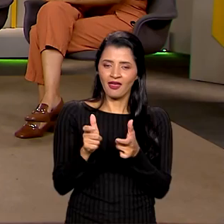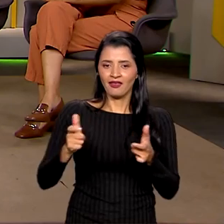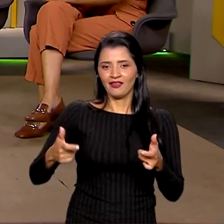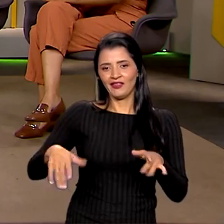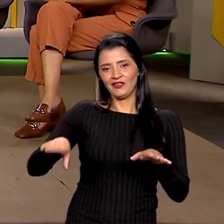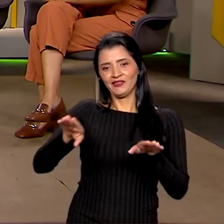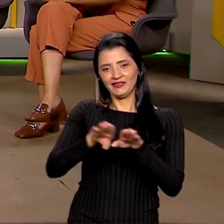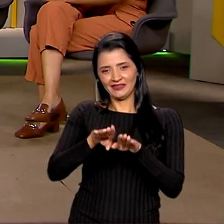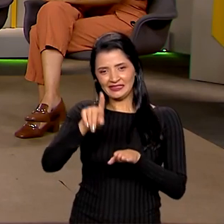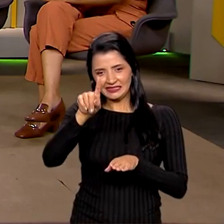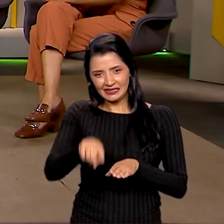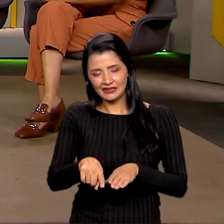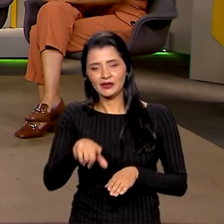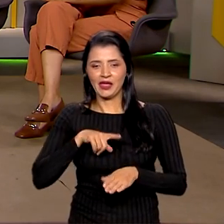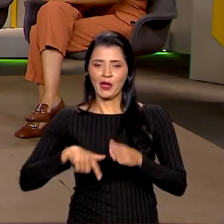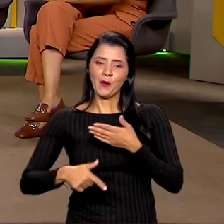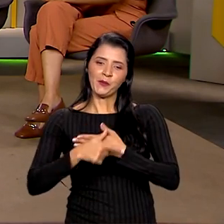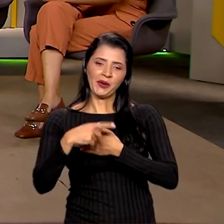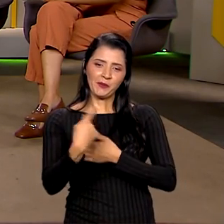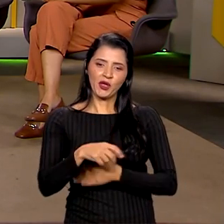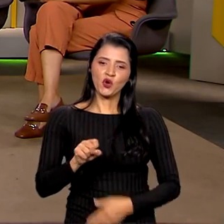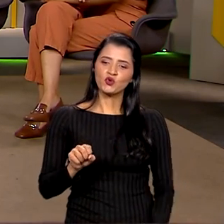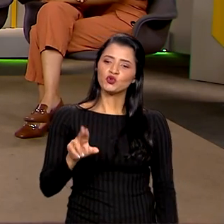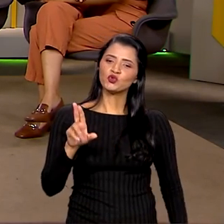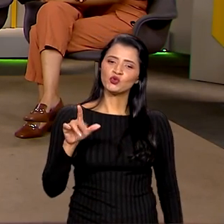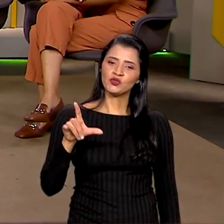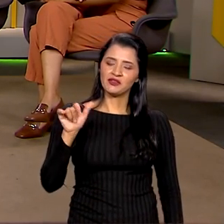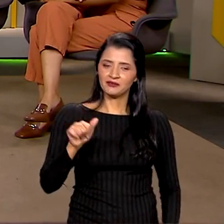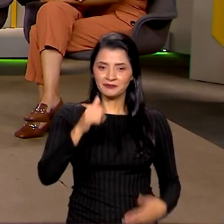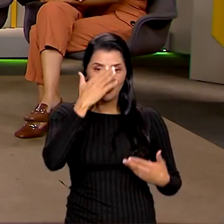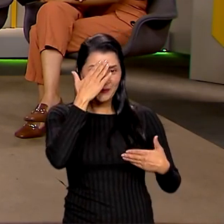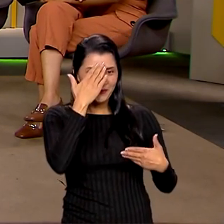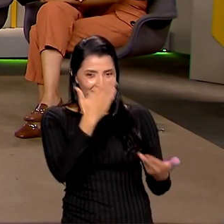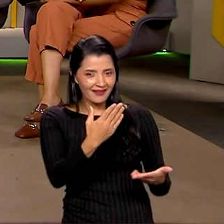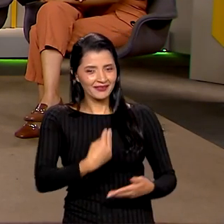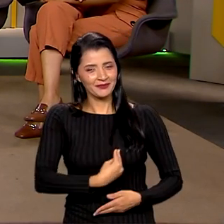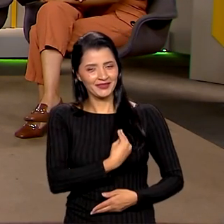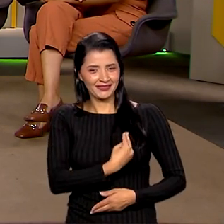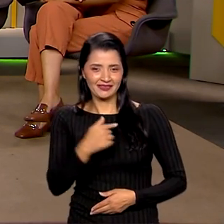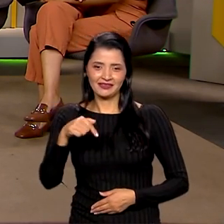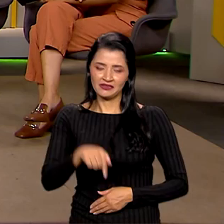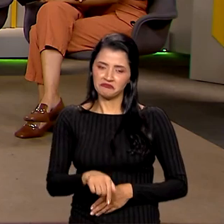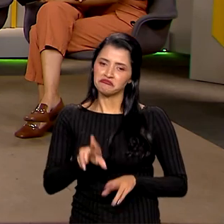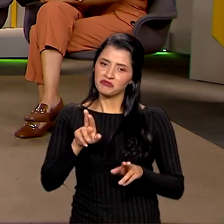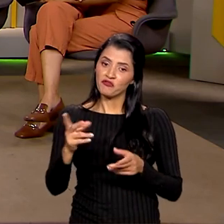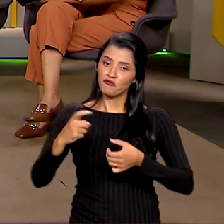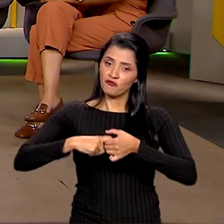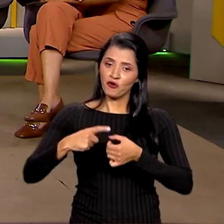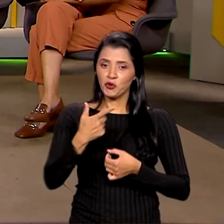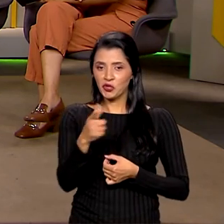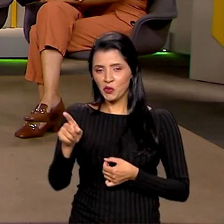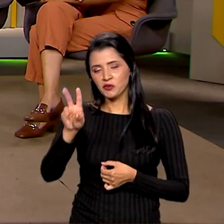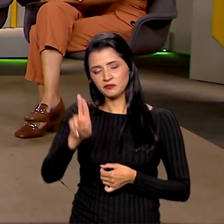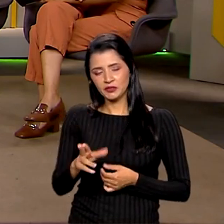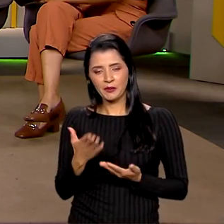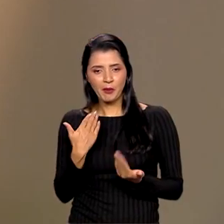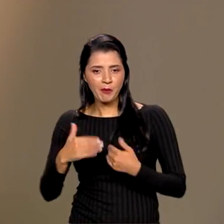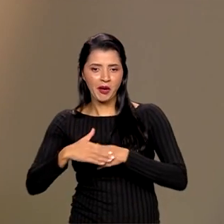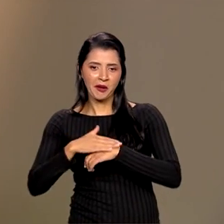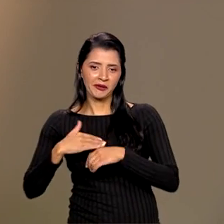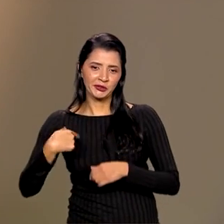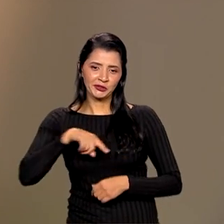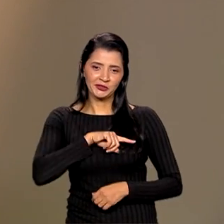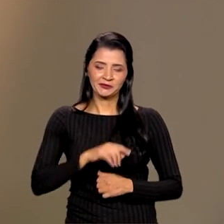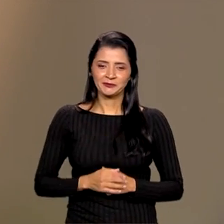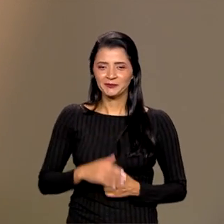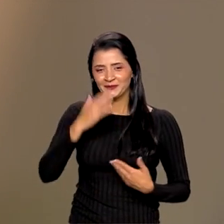É isso, esse é o papel da Sudene. Tá certo. Danilo, muito obrigado pela sua presença aqui. Espero que você possa voltar outras vezes para conversar com a gente. Obrigado,